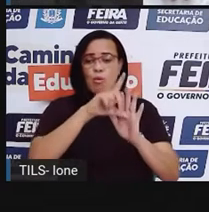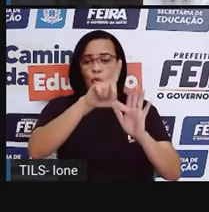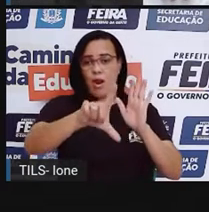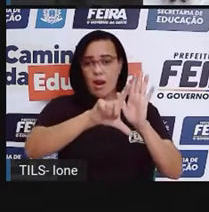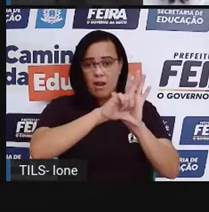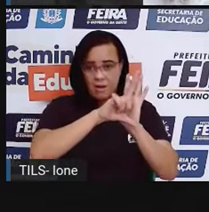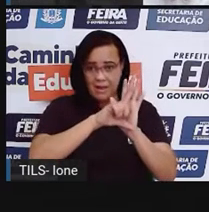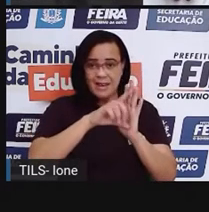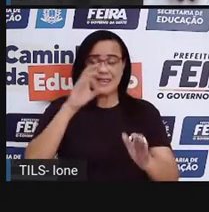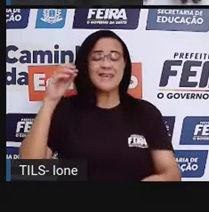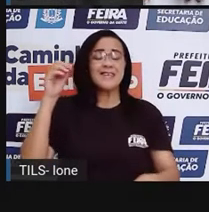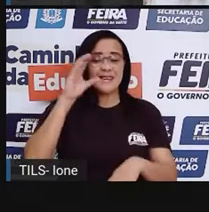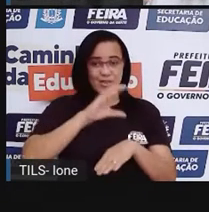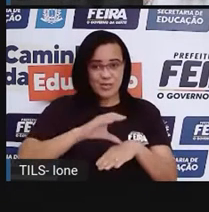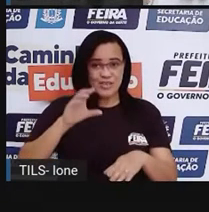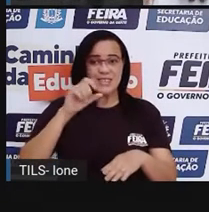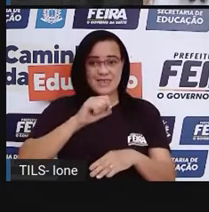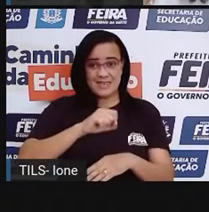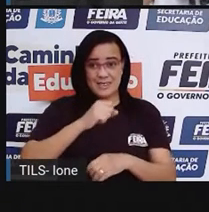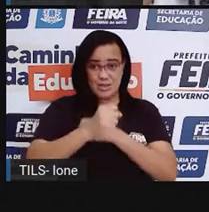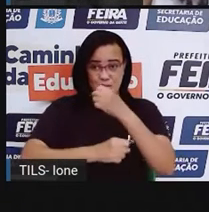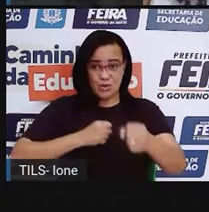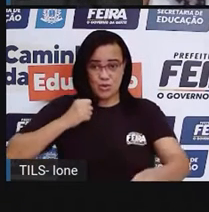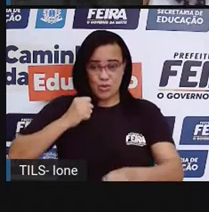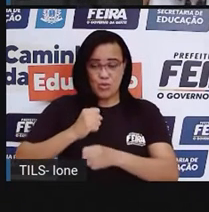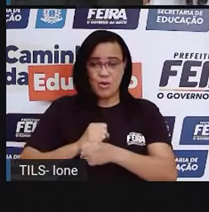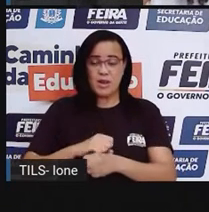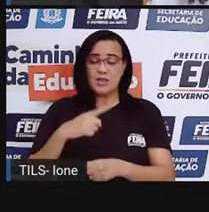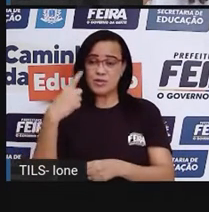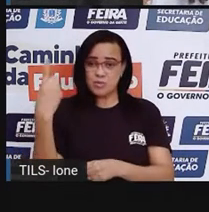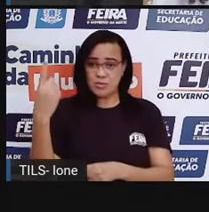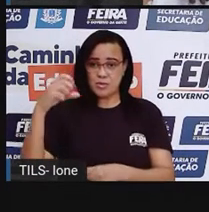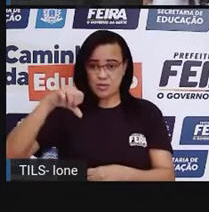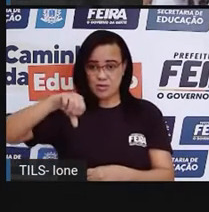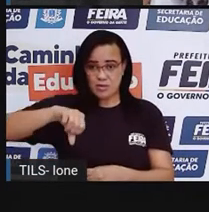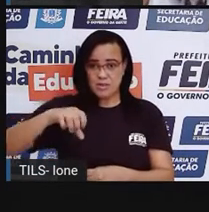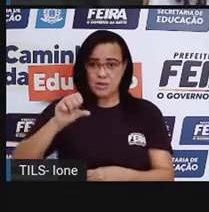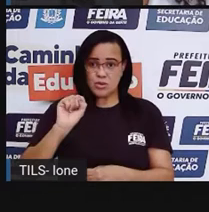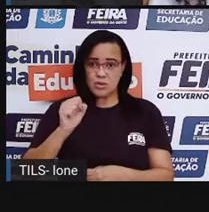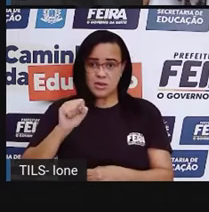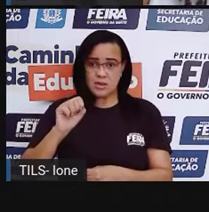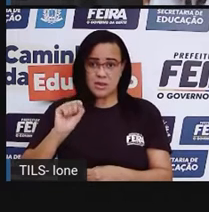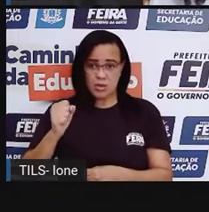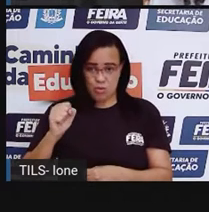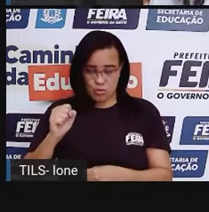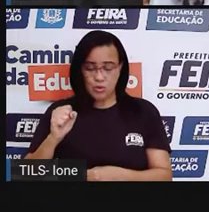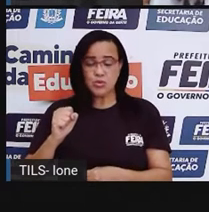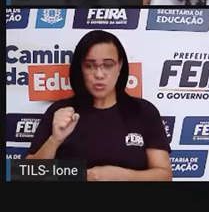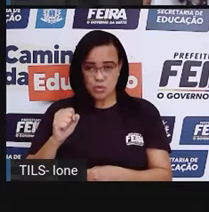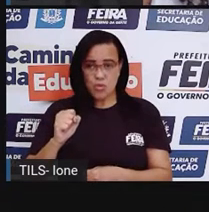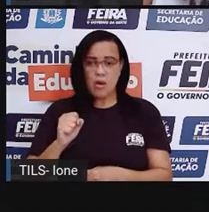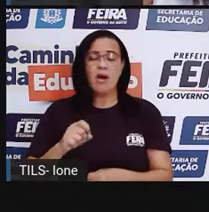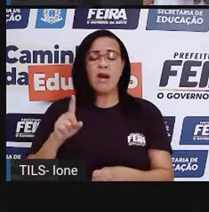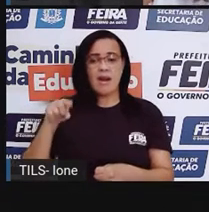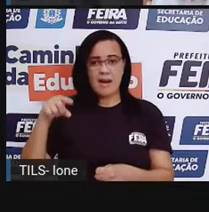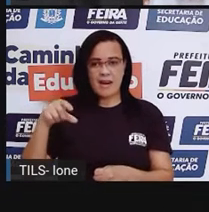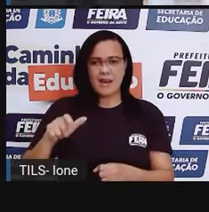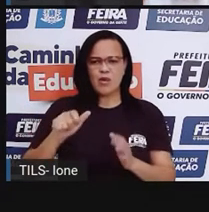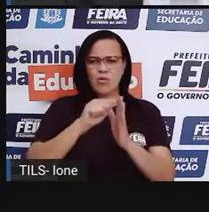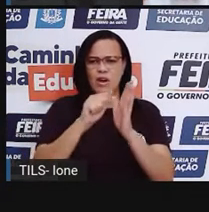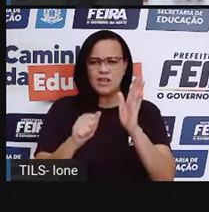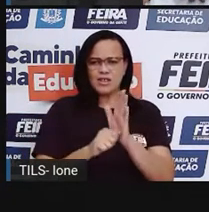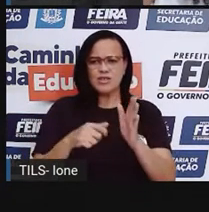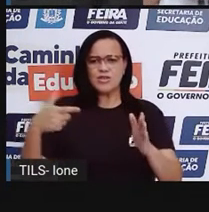Constituição de 1978, no artigo 227, para